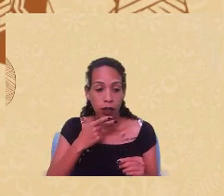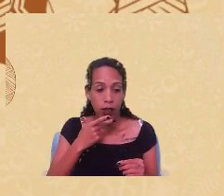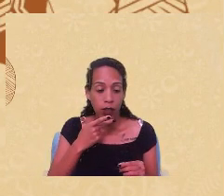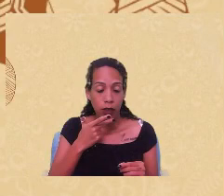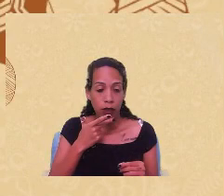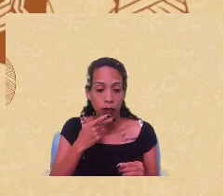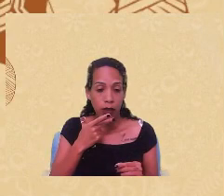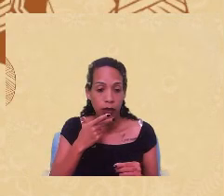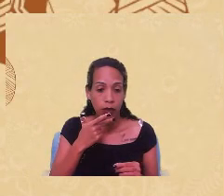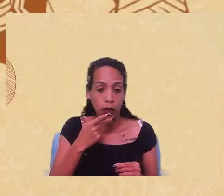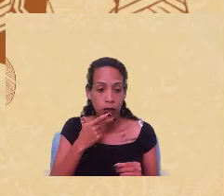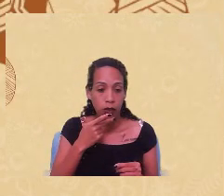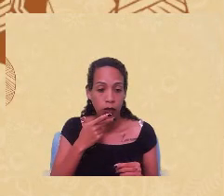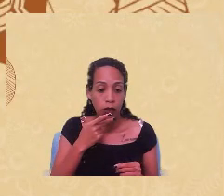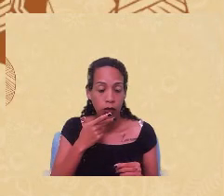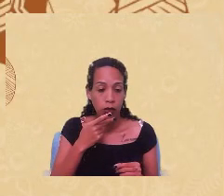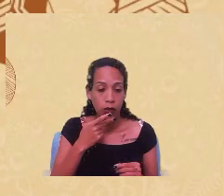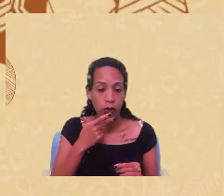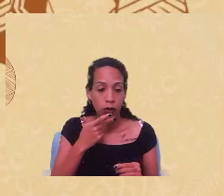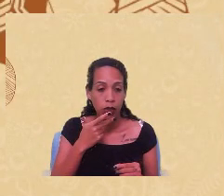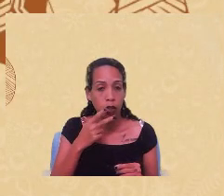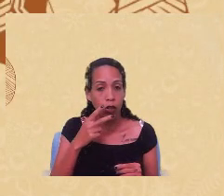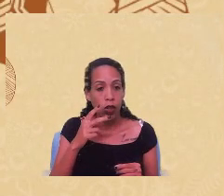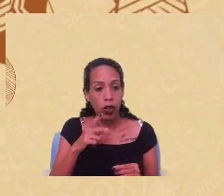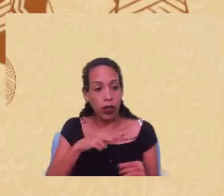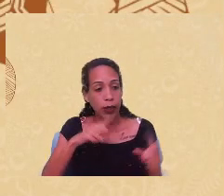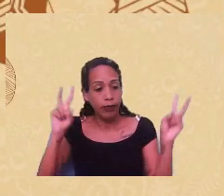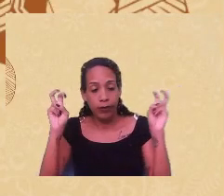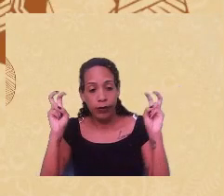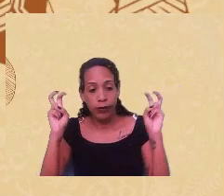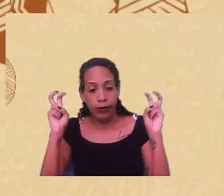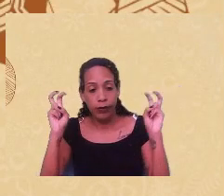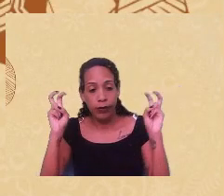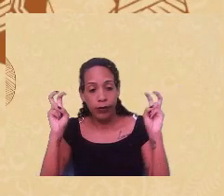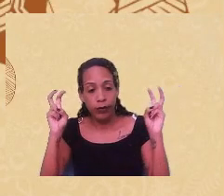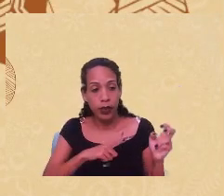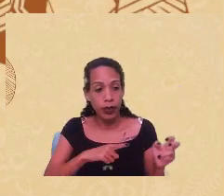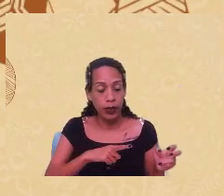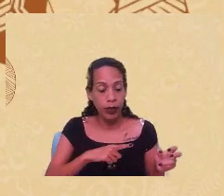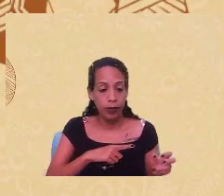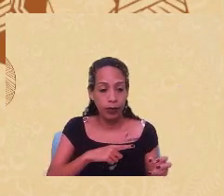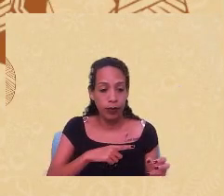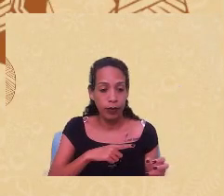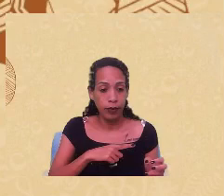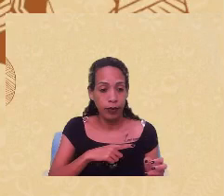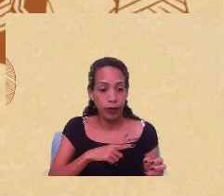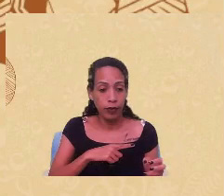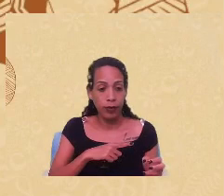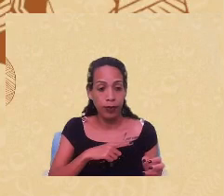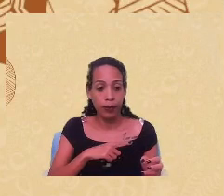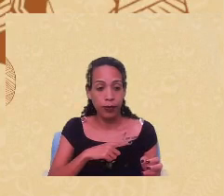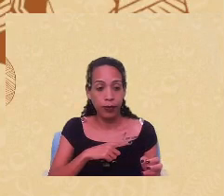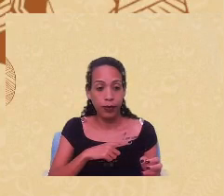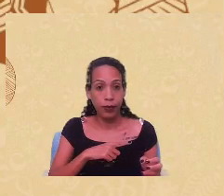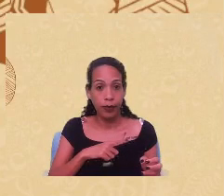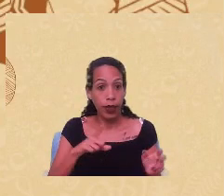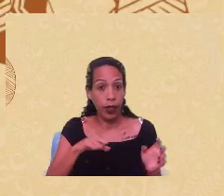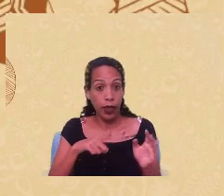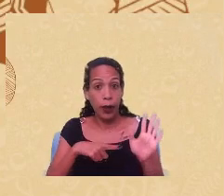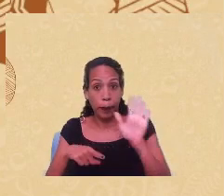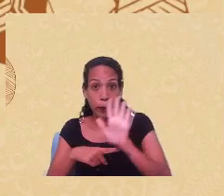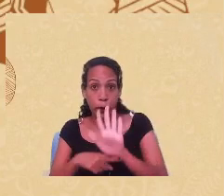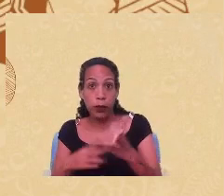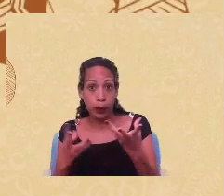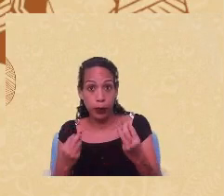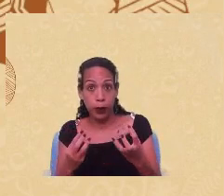utilizar de dois teóricos, Jás Farnon e Atilinguei, quais tenham me apoiado bastante nas